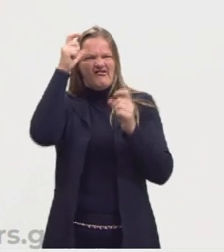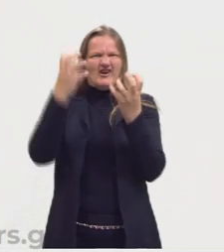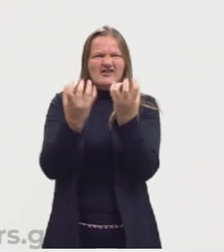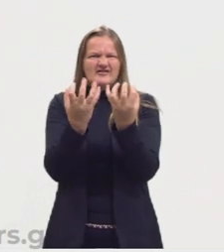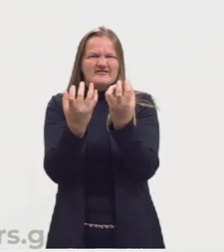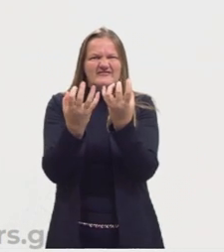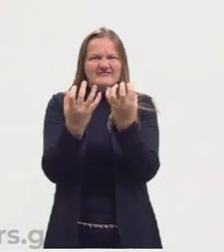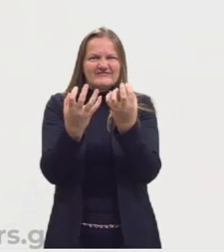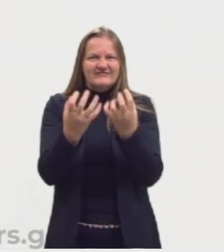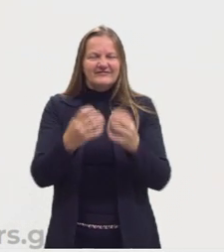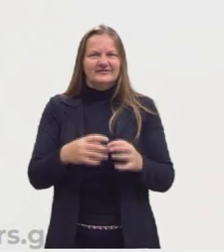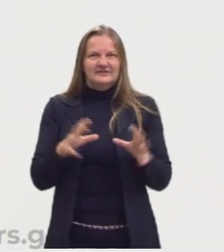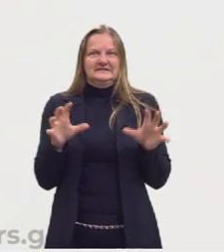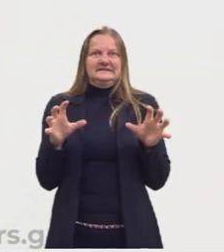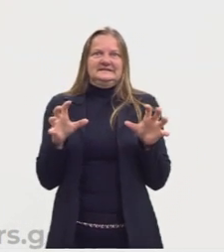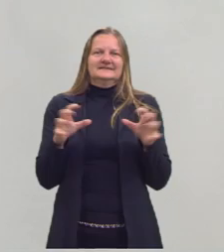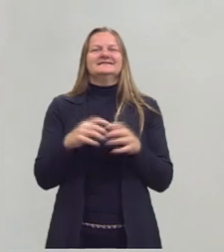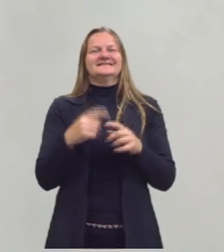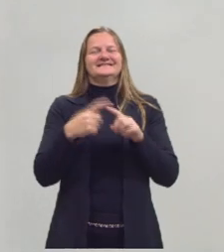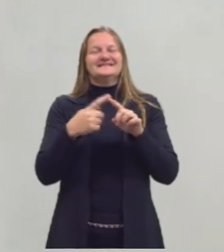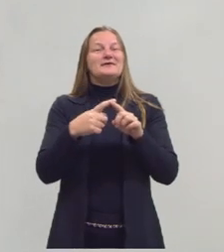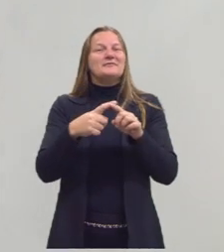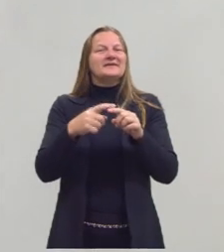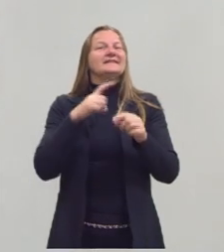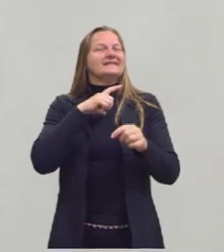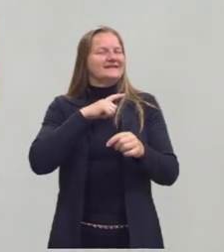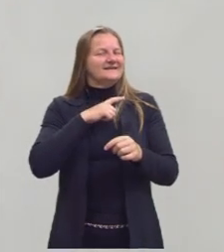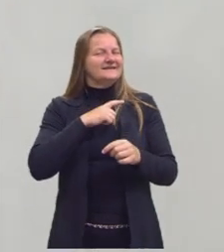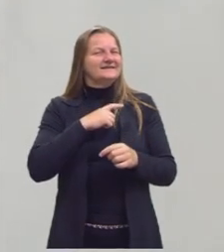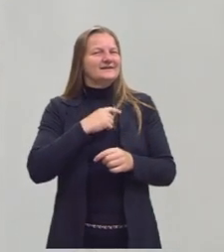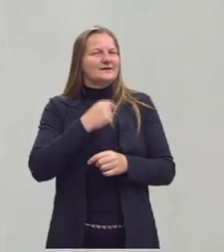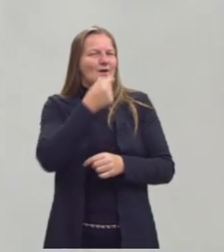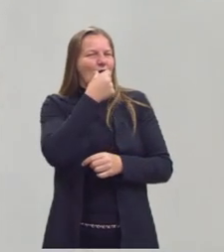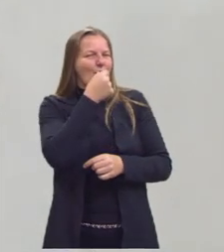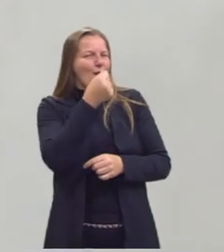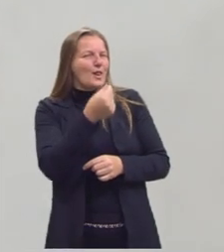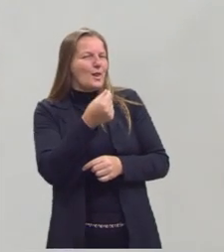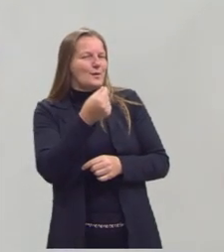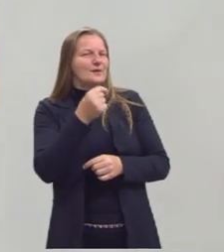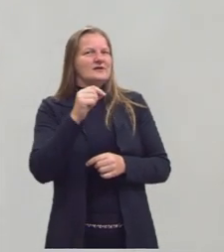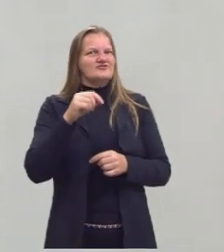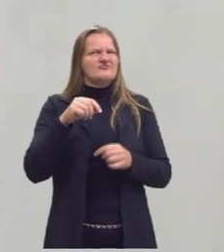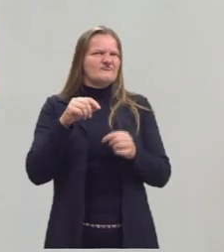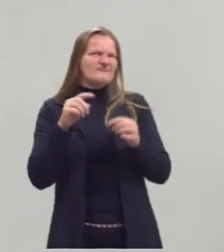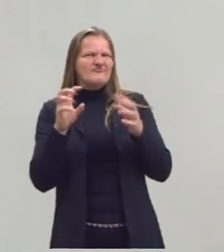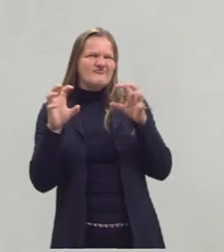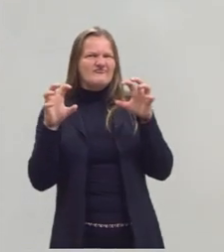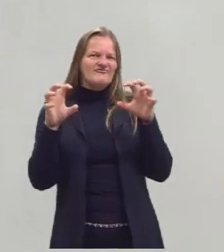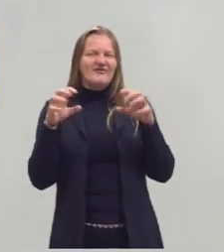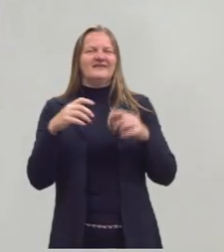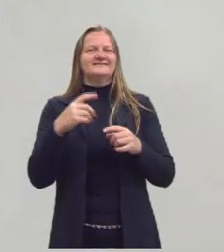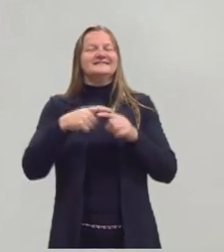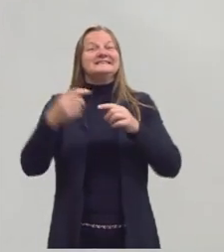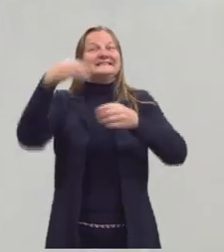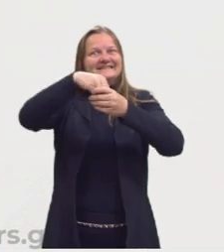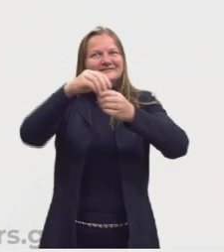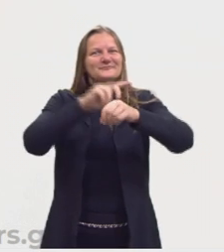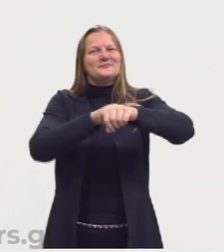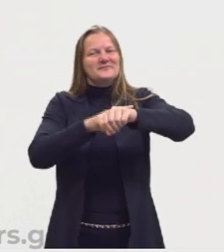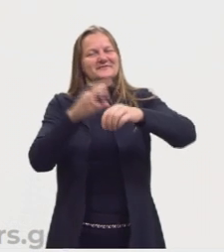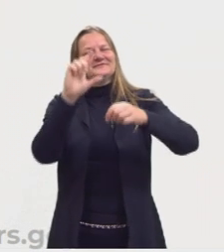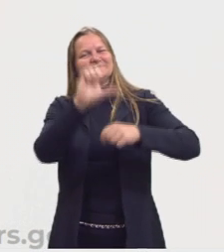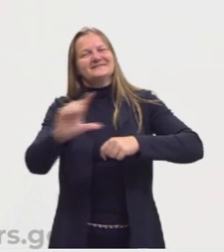Então a gente imagina que um boca do inferno seja alguém que tenha uma língua um pouquinho afiada dentro desse momento da literatura brasileira.